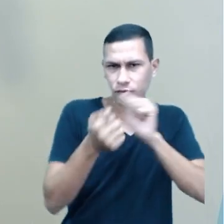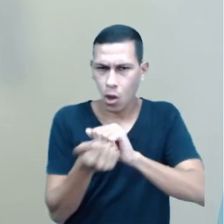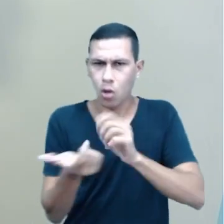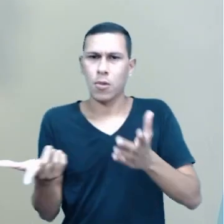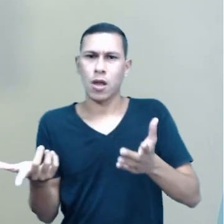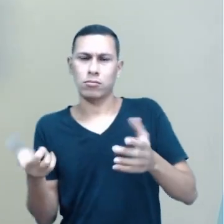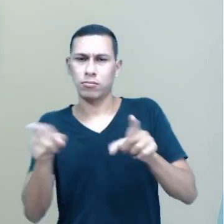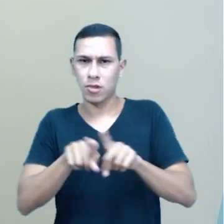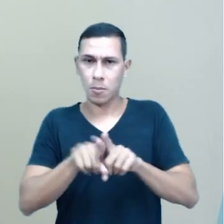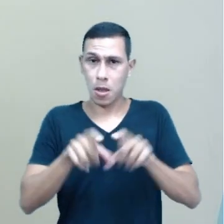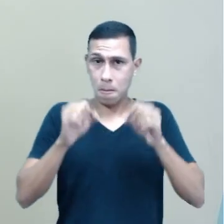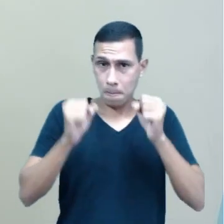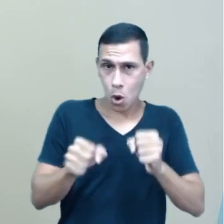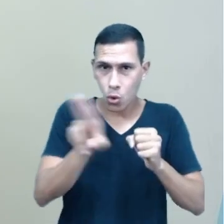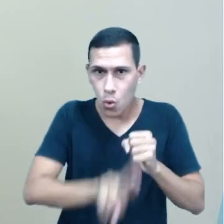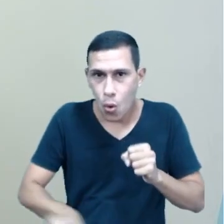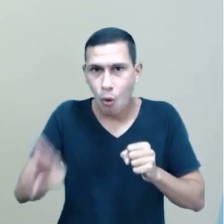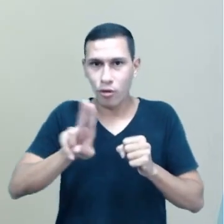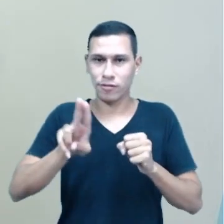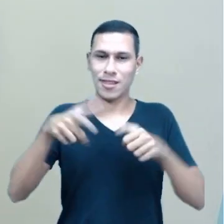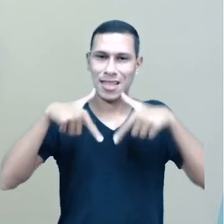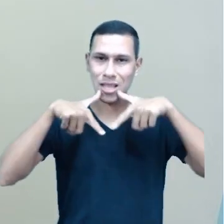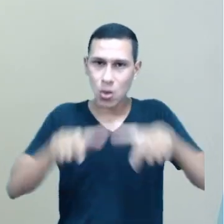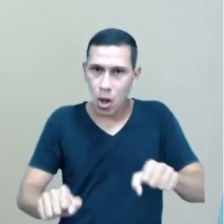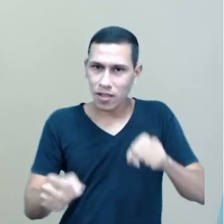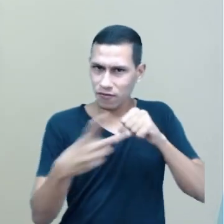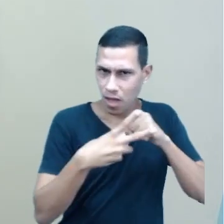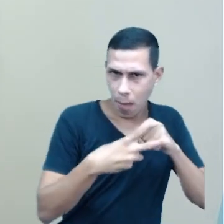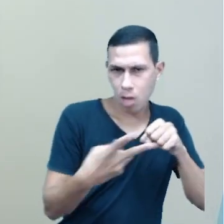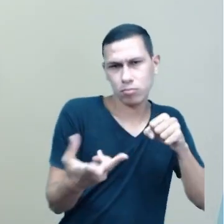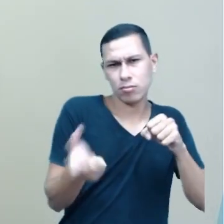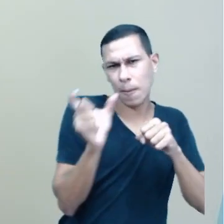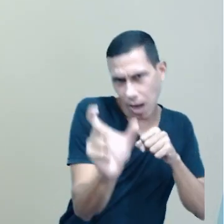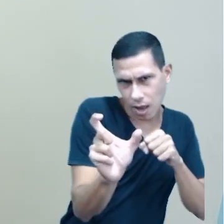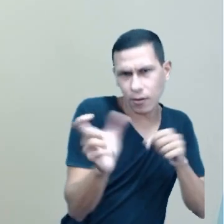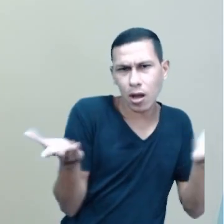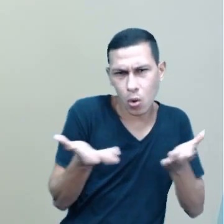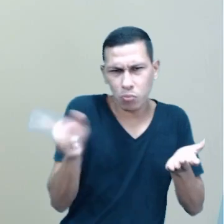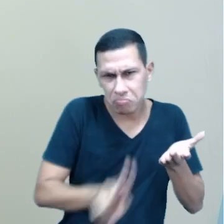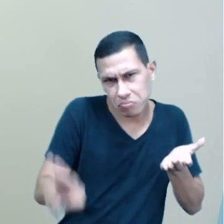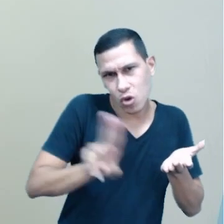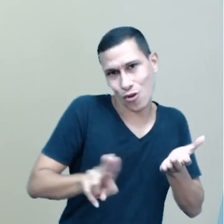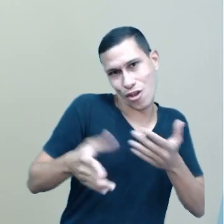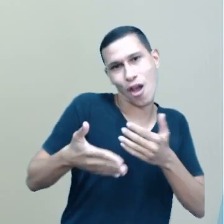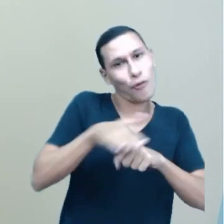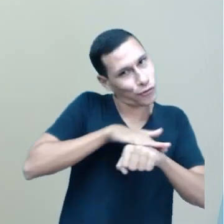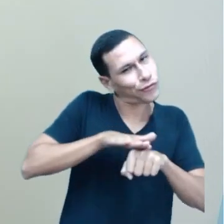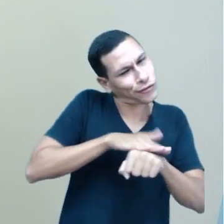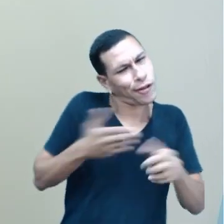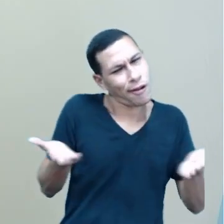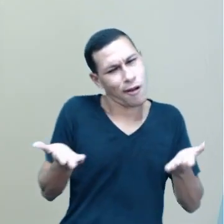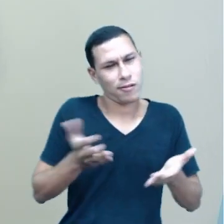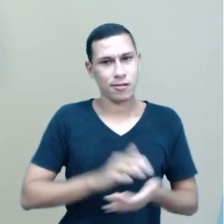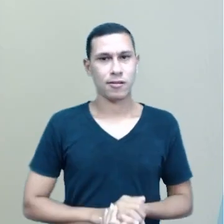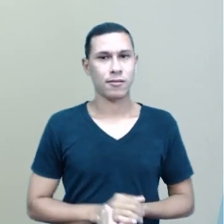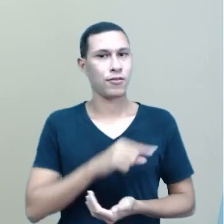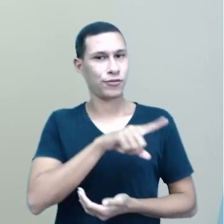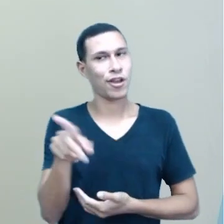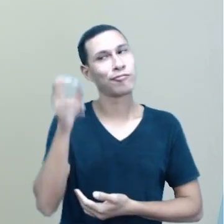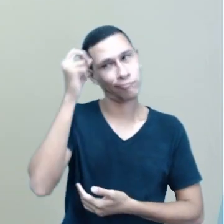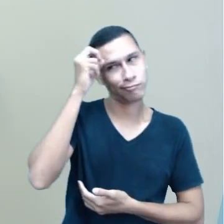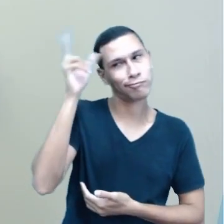linguagem verbal, que é a linguagem das palavras. Essa que eu estou utilizando agora para conversar com vocês. Ah, mas vocês são